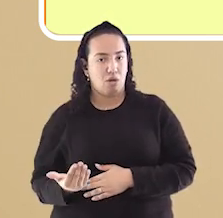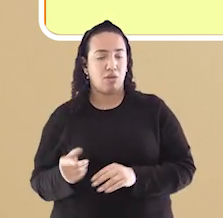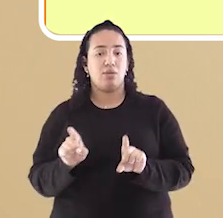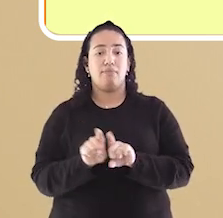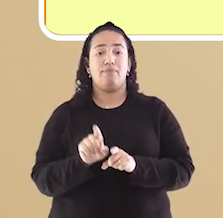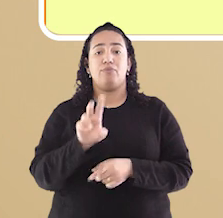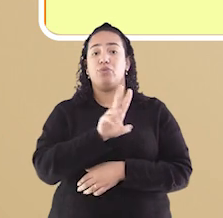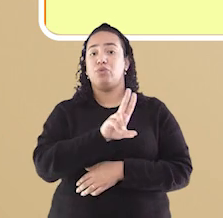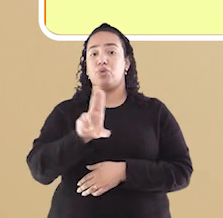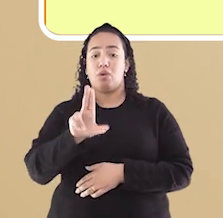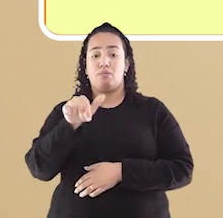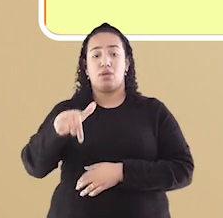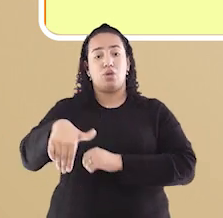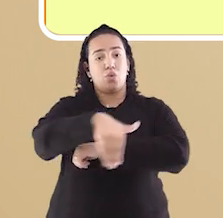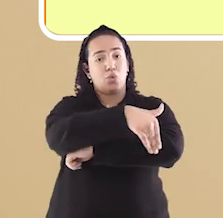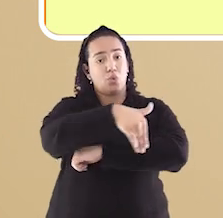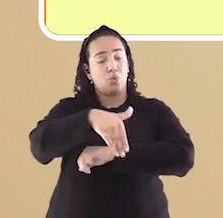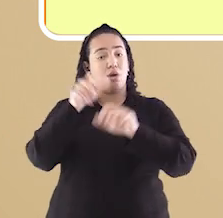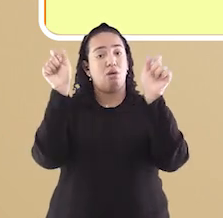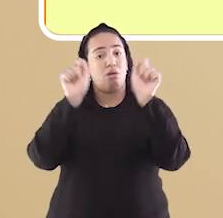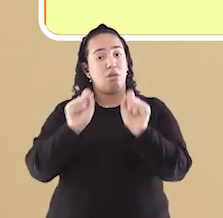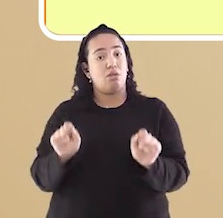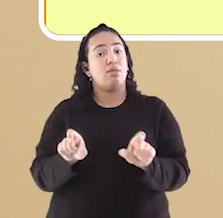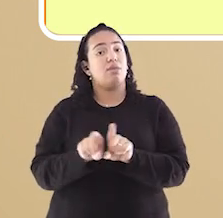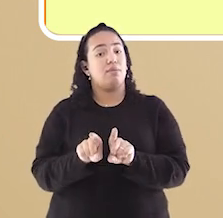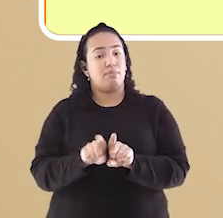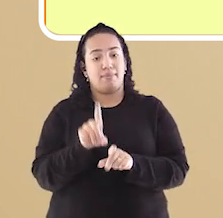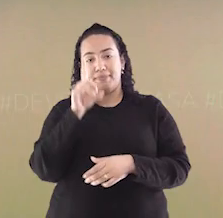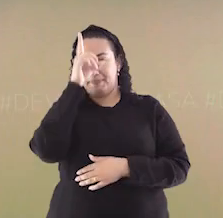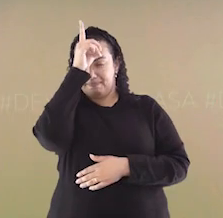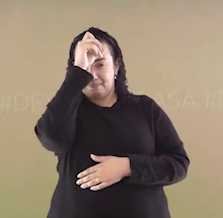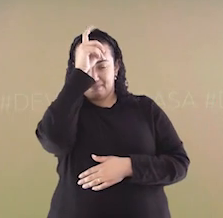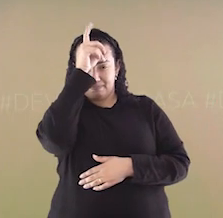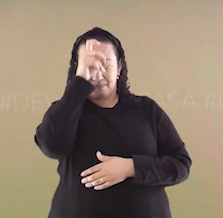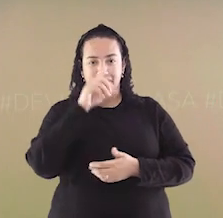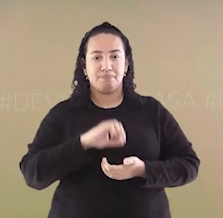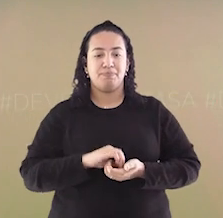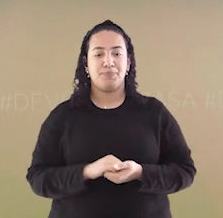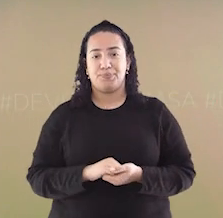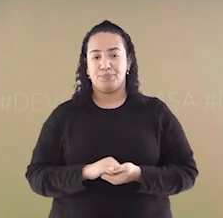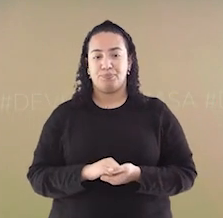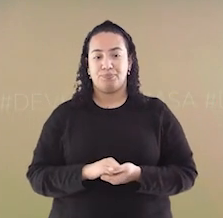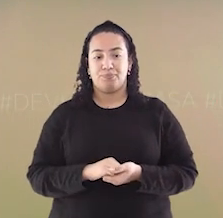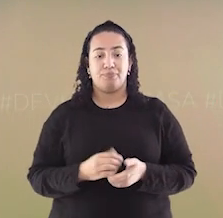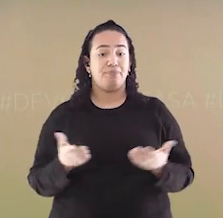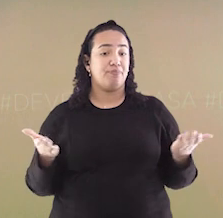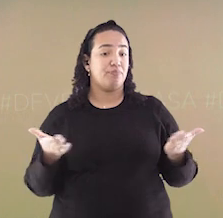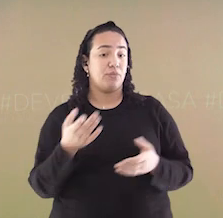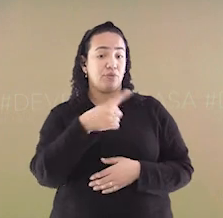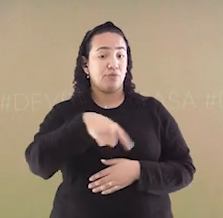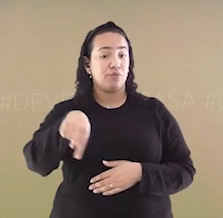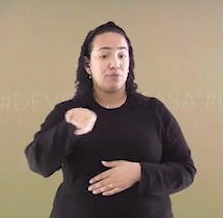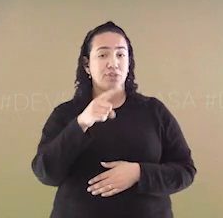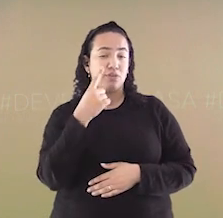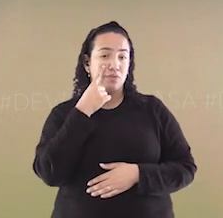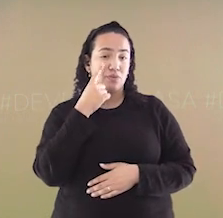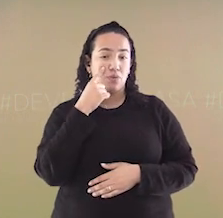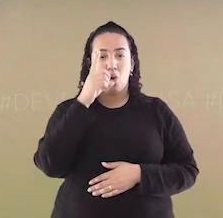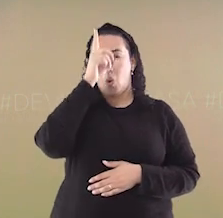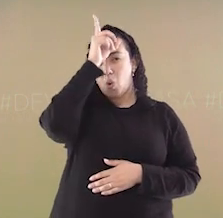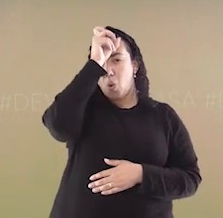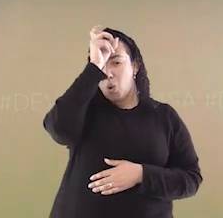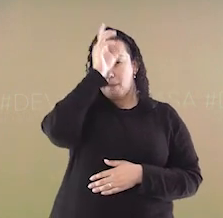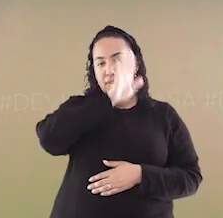colocado em ruas, estátuas e até mesmo em nomes de hospitais. Já ouviu falar sobre o Hospital Infantil de